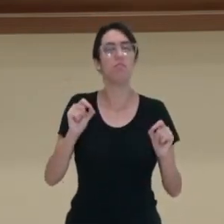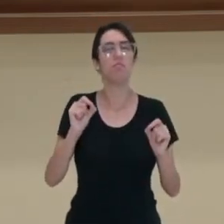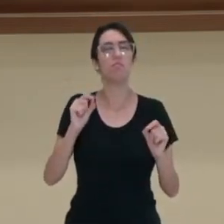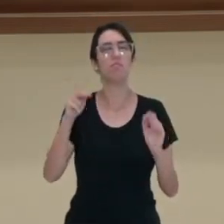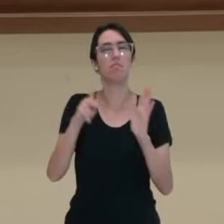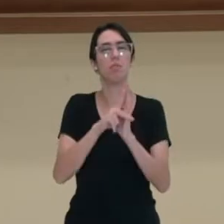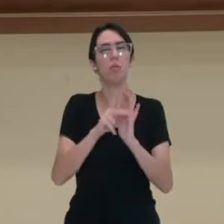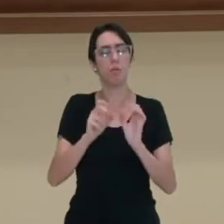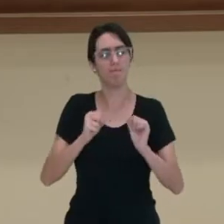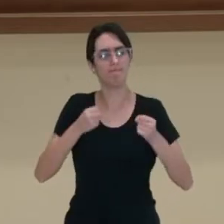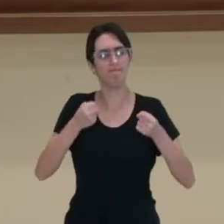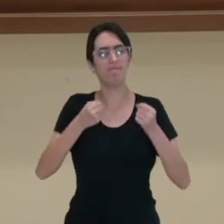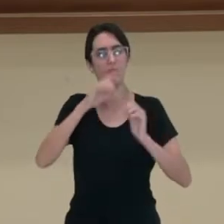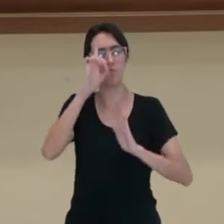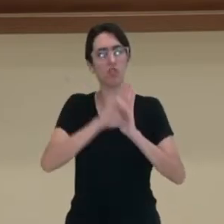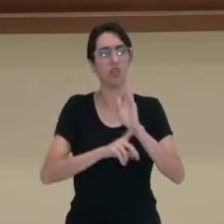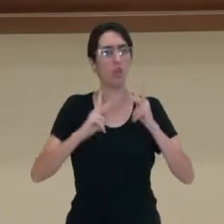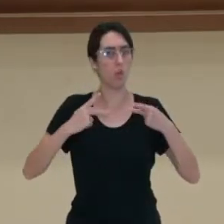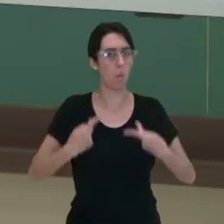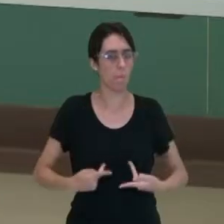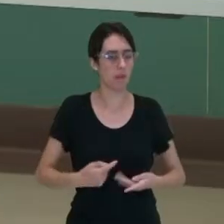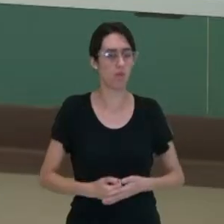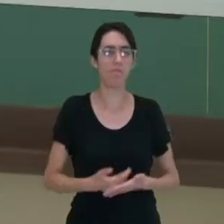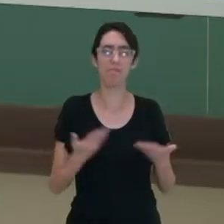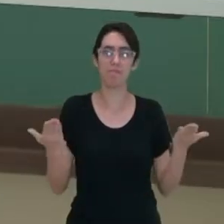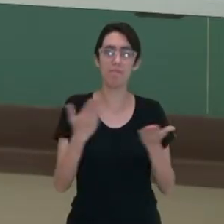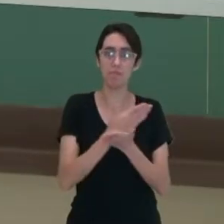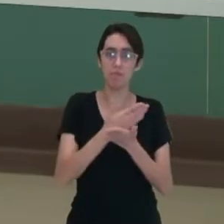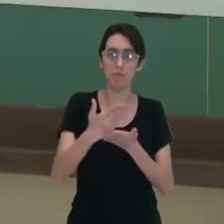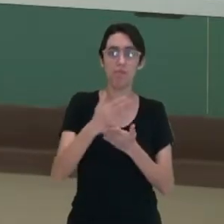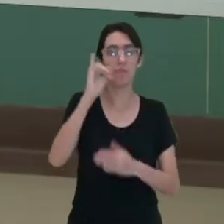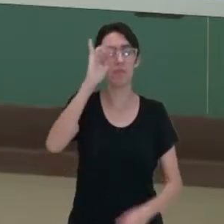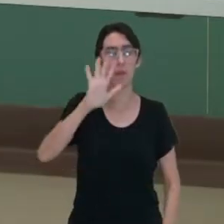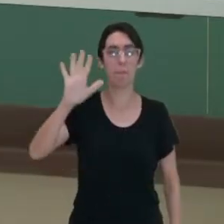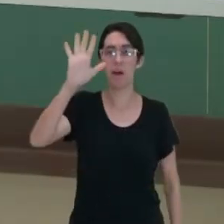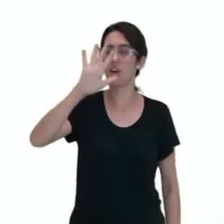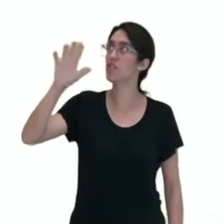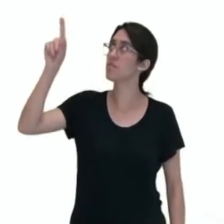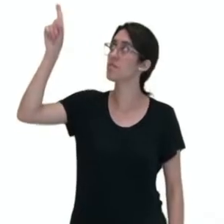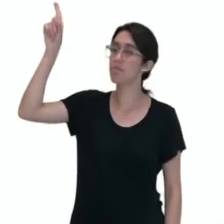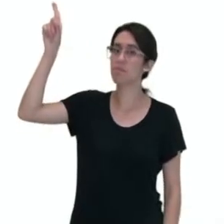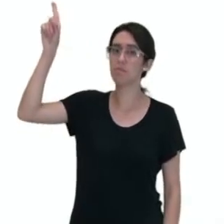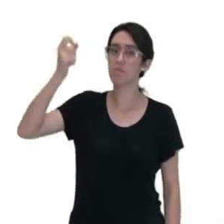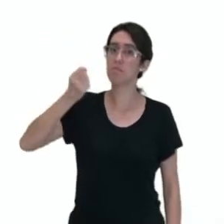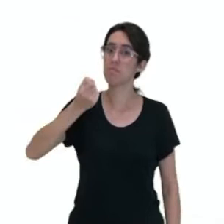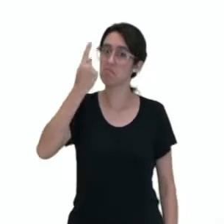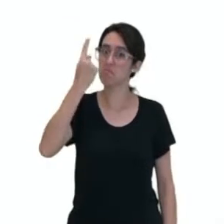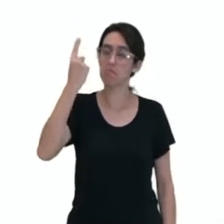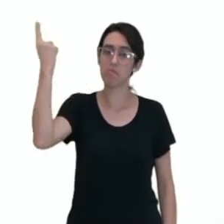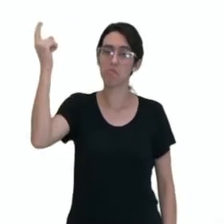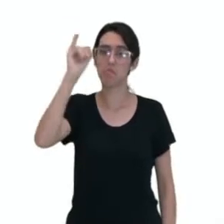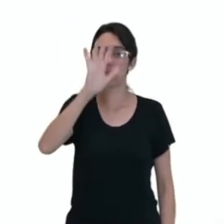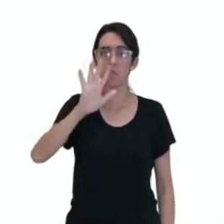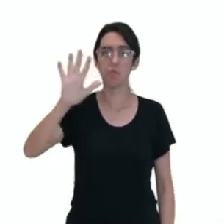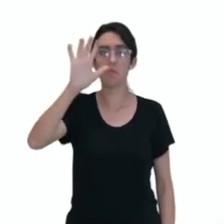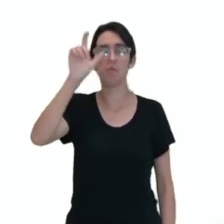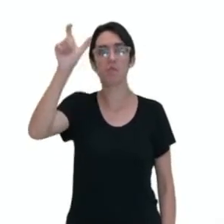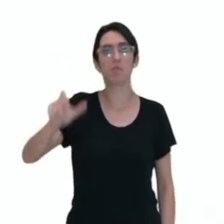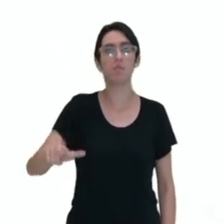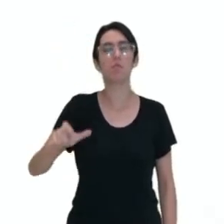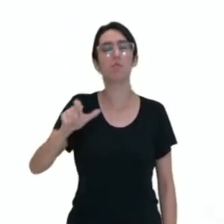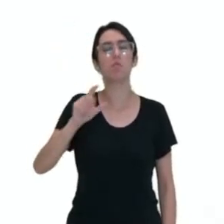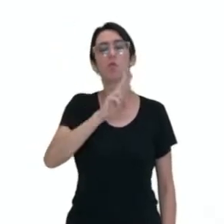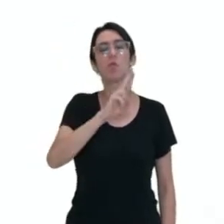humanos. Vamos lá? Começando aqui já com essa imagem, essa imagem do artista Fernando